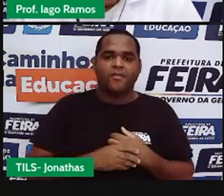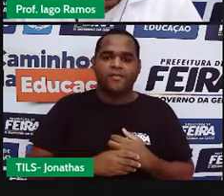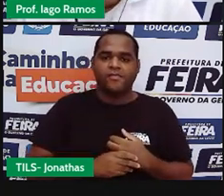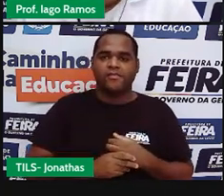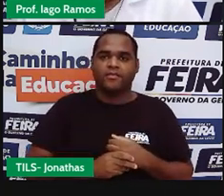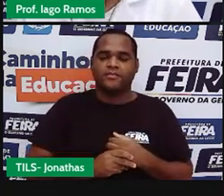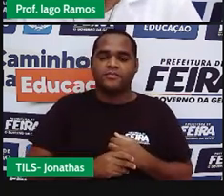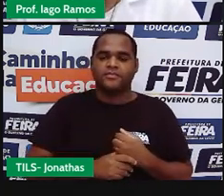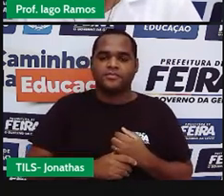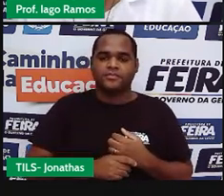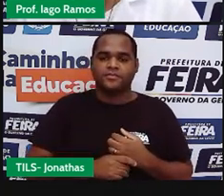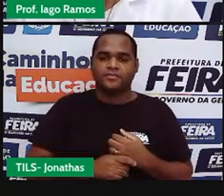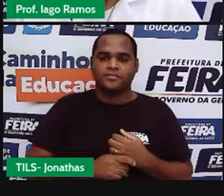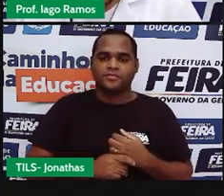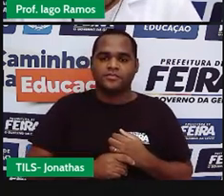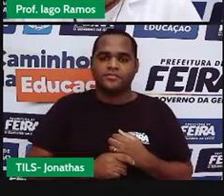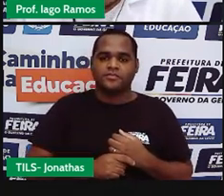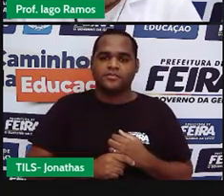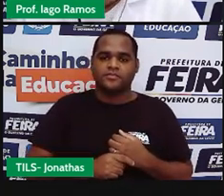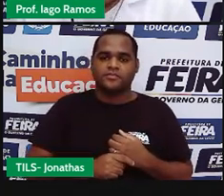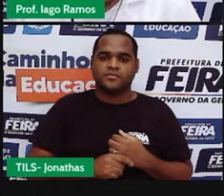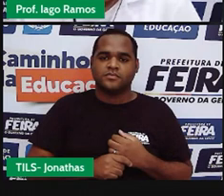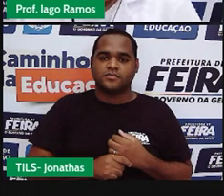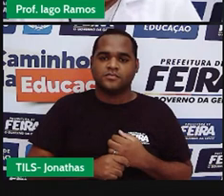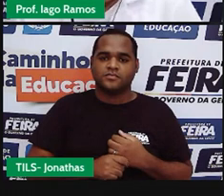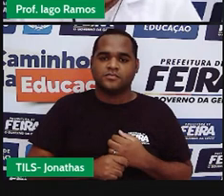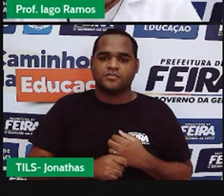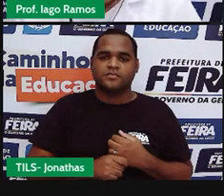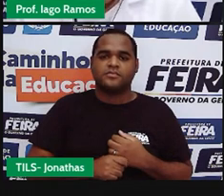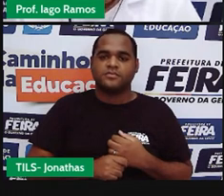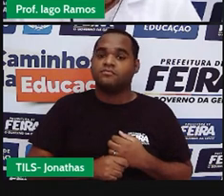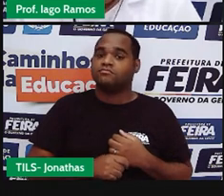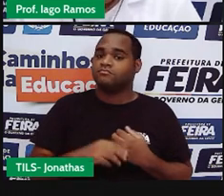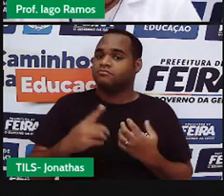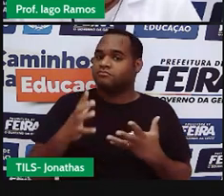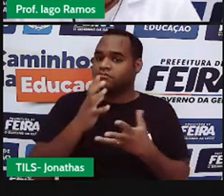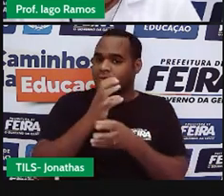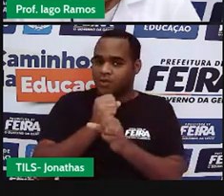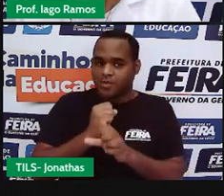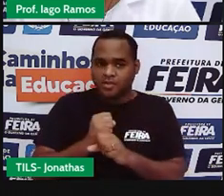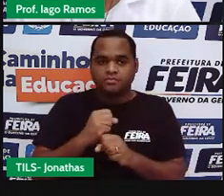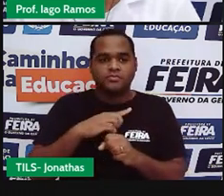de qualquer triângulo